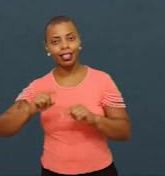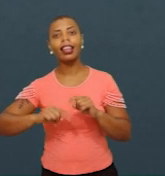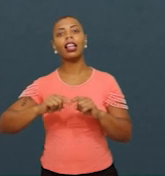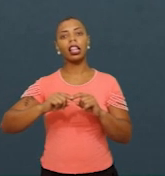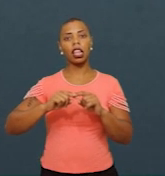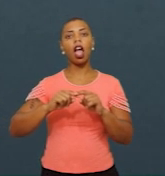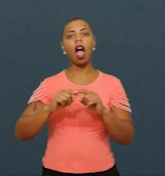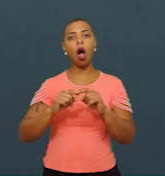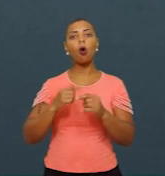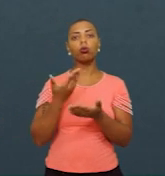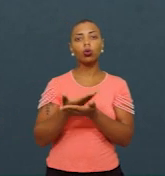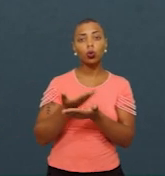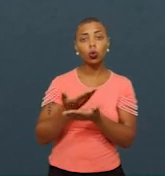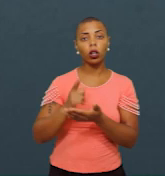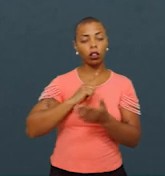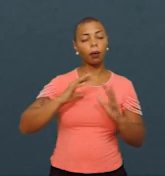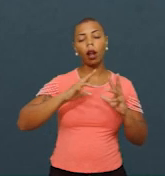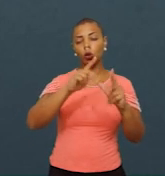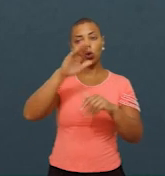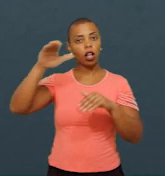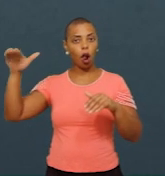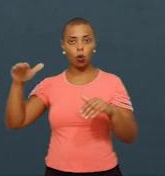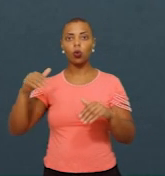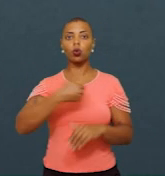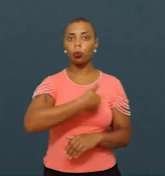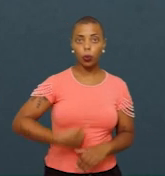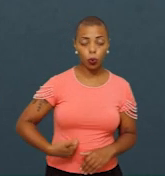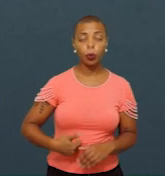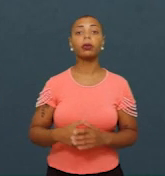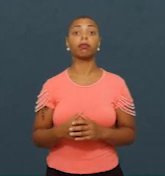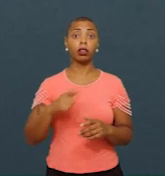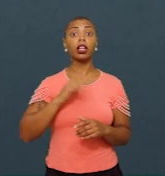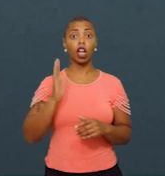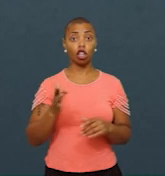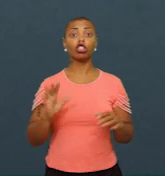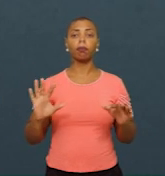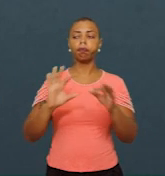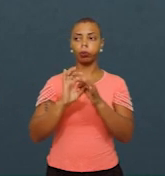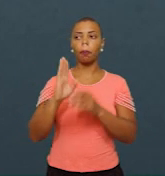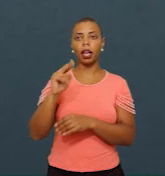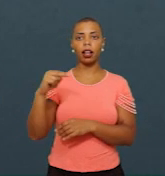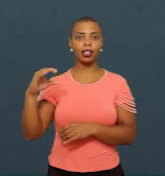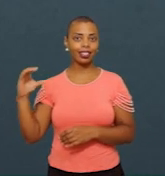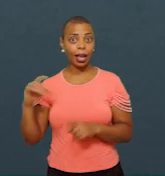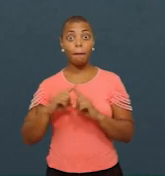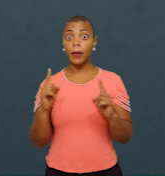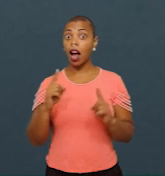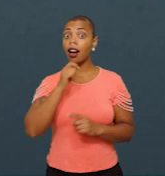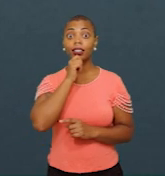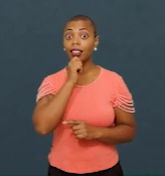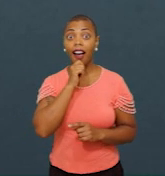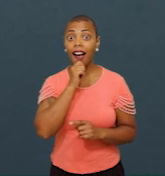a todos os alunos da rede pública, e ele já está, né, alinhado à BNCC, mas ele não está necessariamente